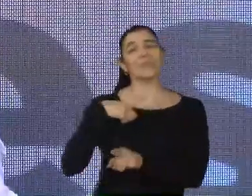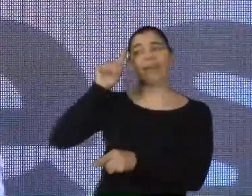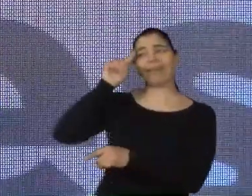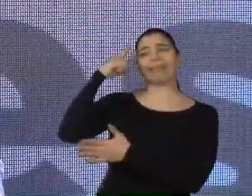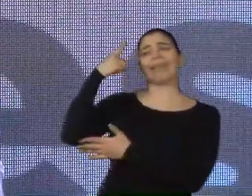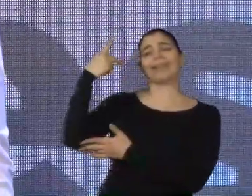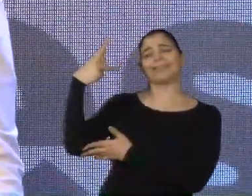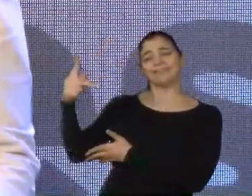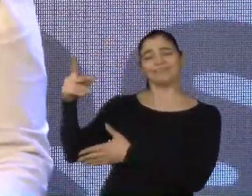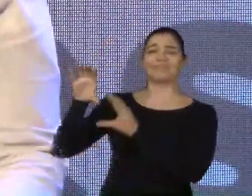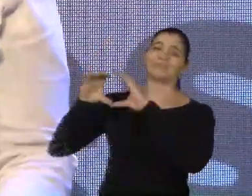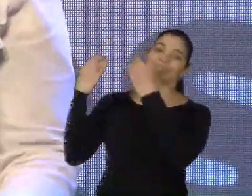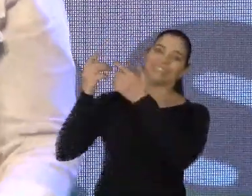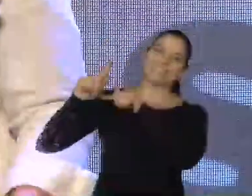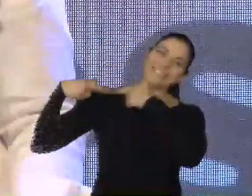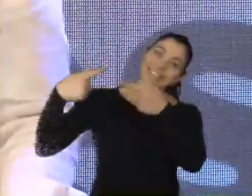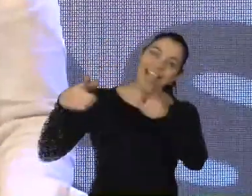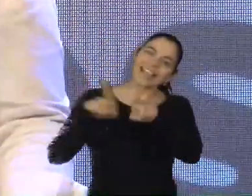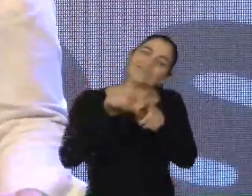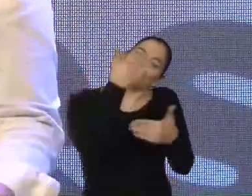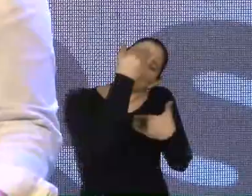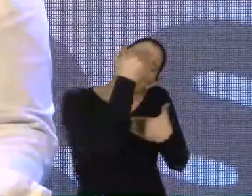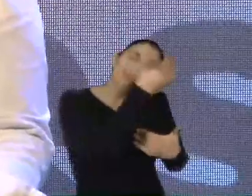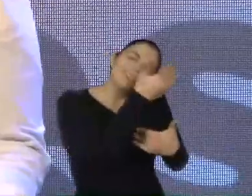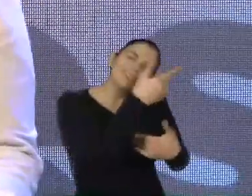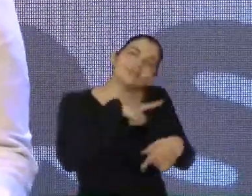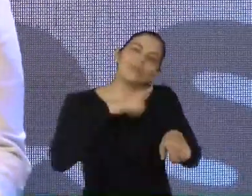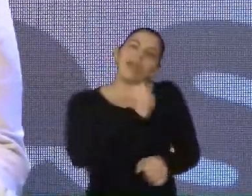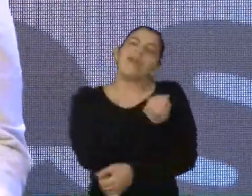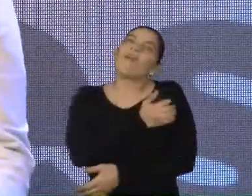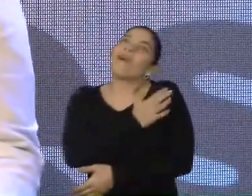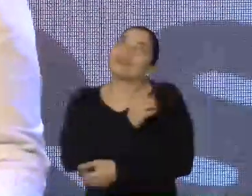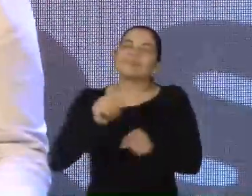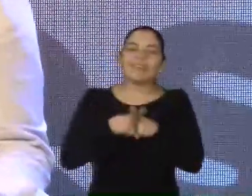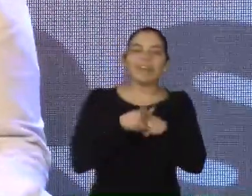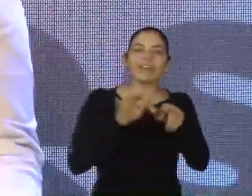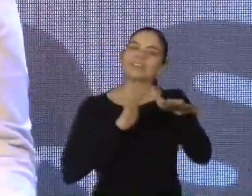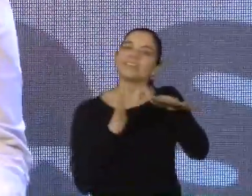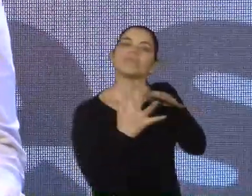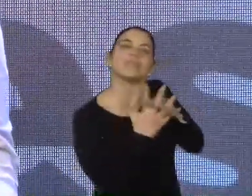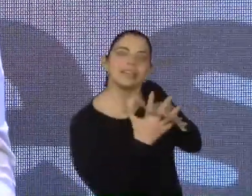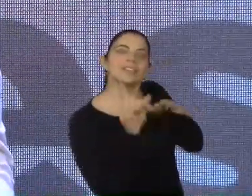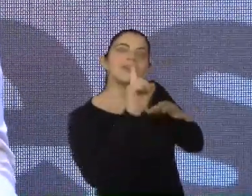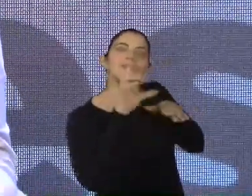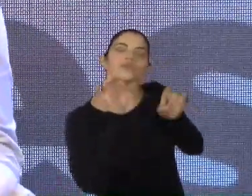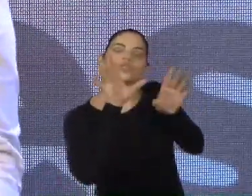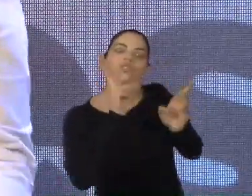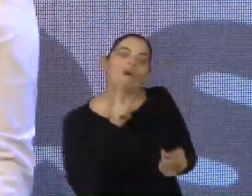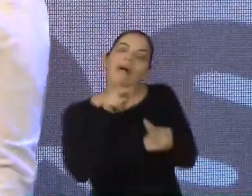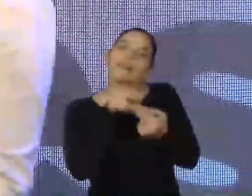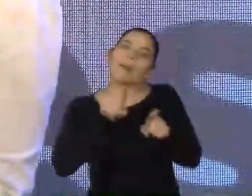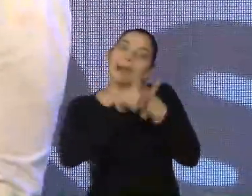tudo isso, de onde veio a ideia, e também um agradecimento do nosso coração, que permitiu que o Ser Indipidade não só fosse um patrocinador, mas